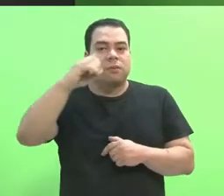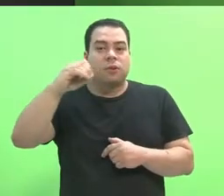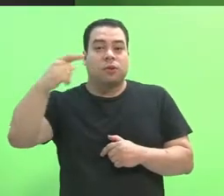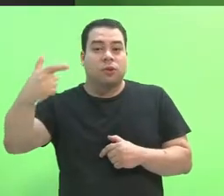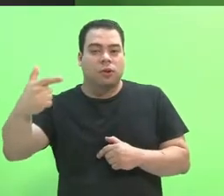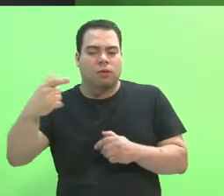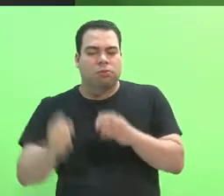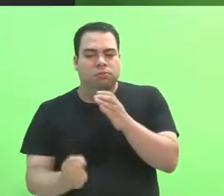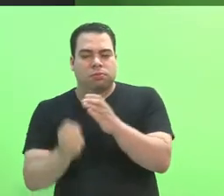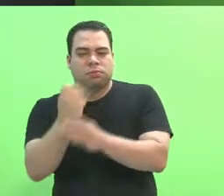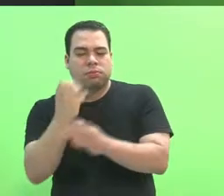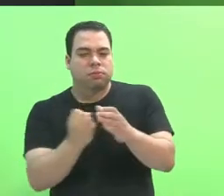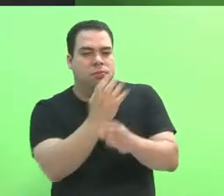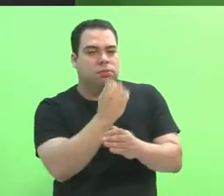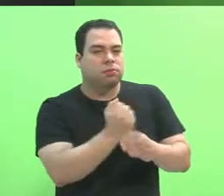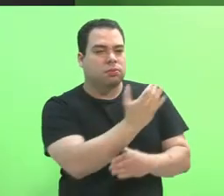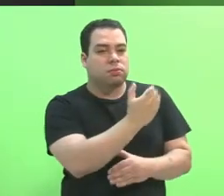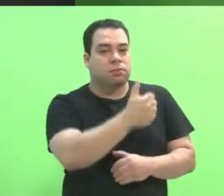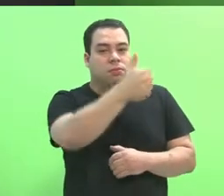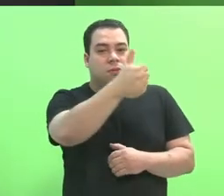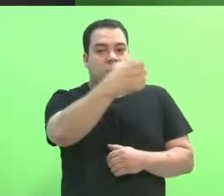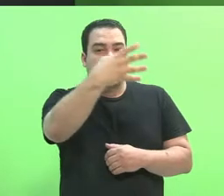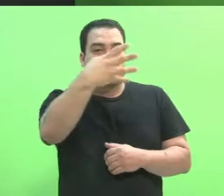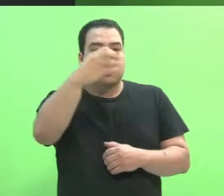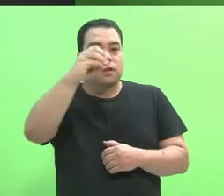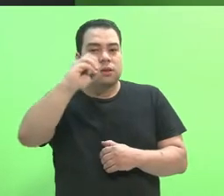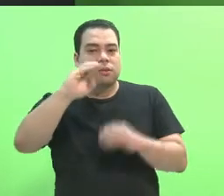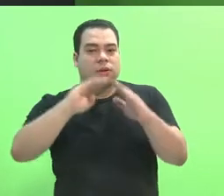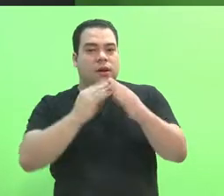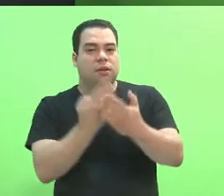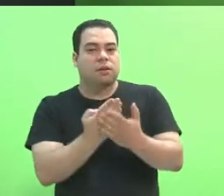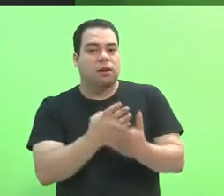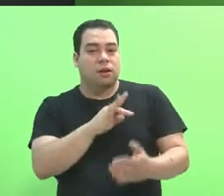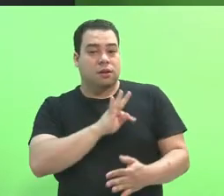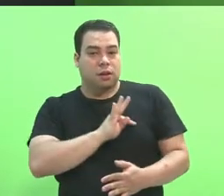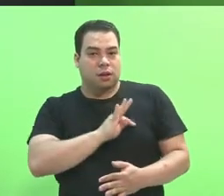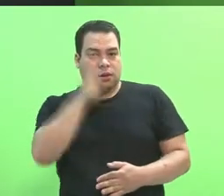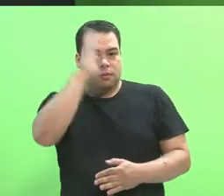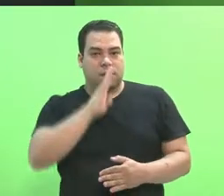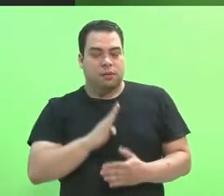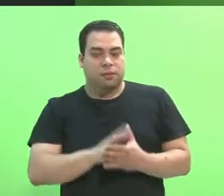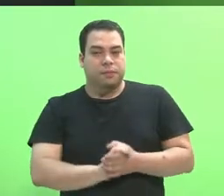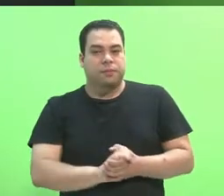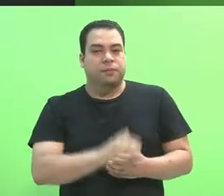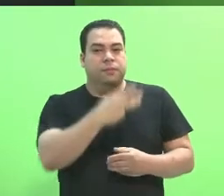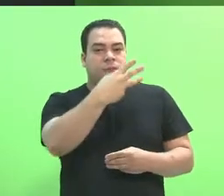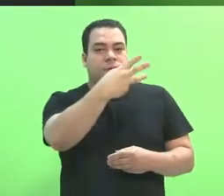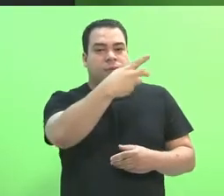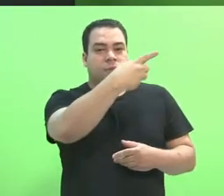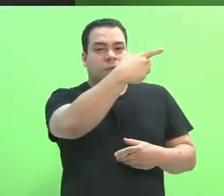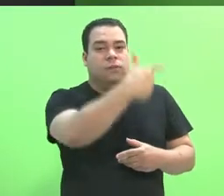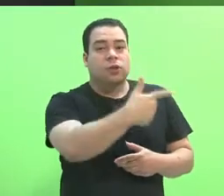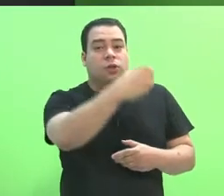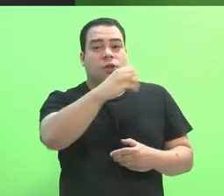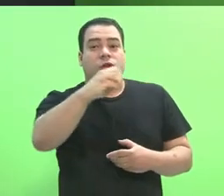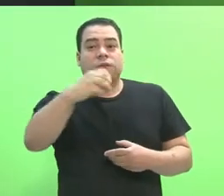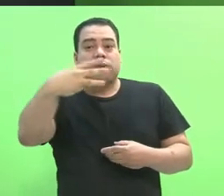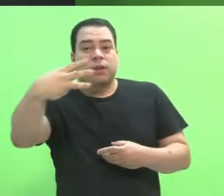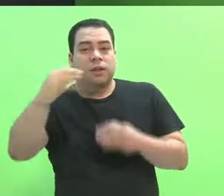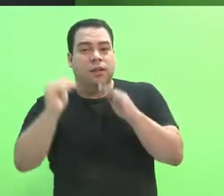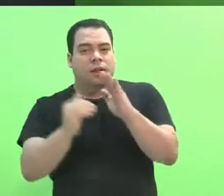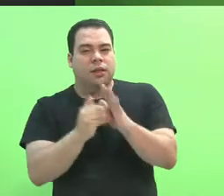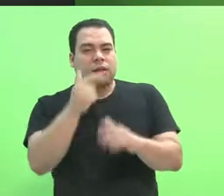foram construídas 140 escolas técnicas no Brasil. Entre 2003 e 2016,